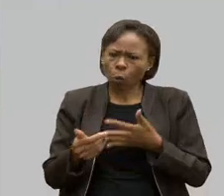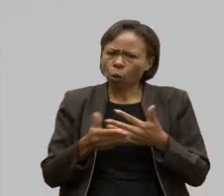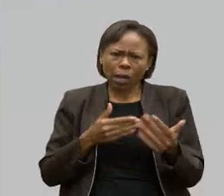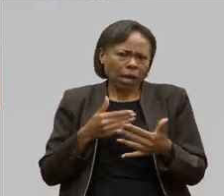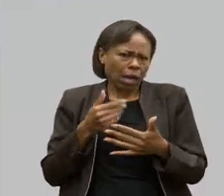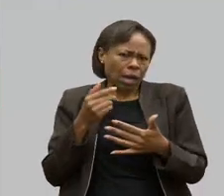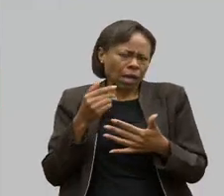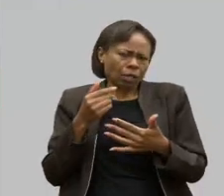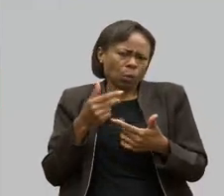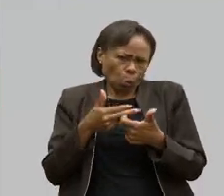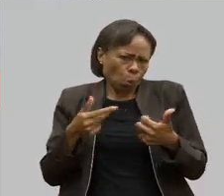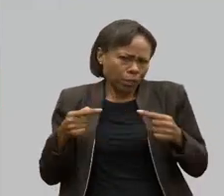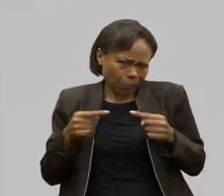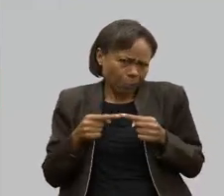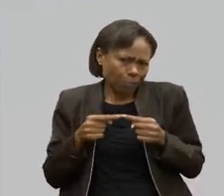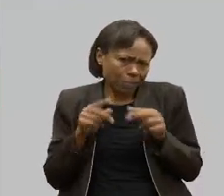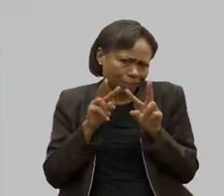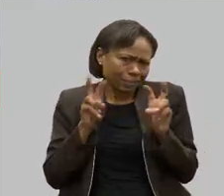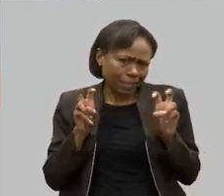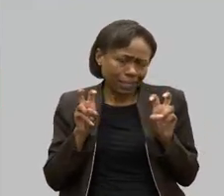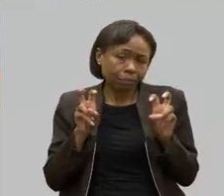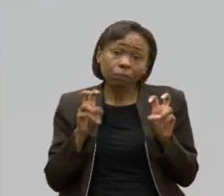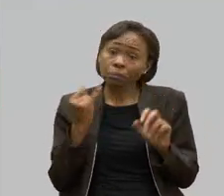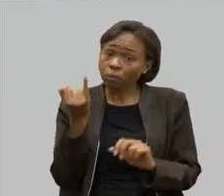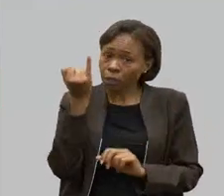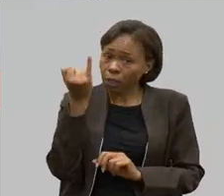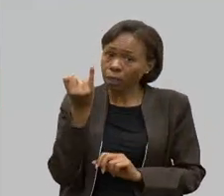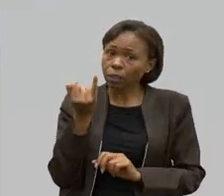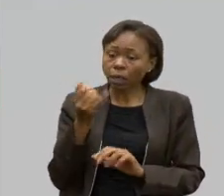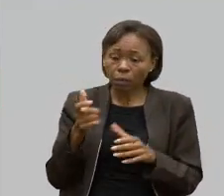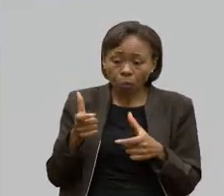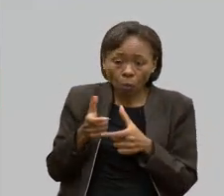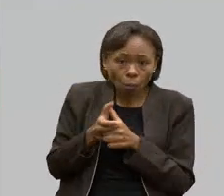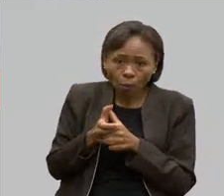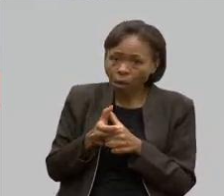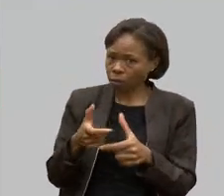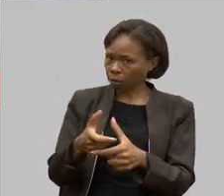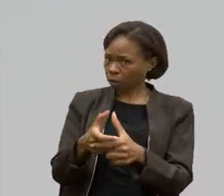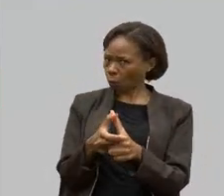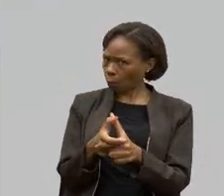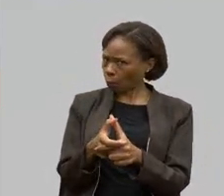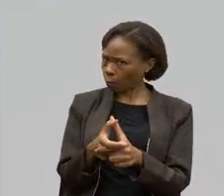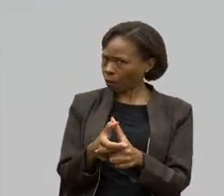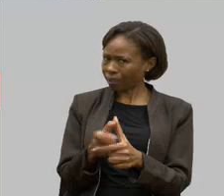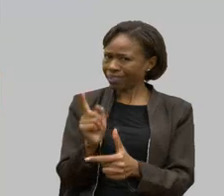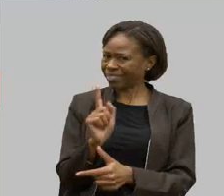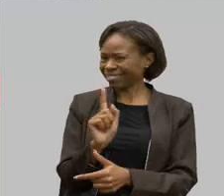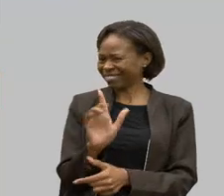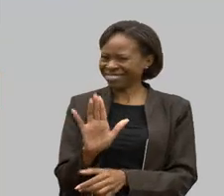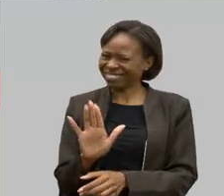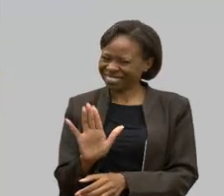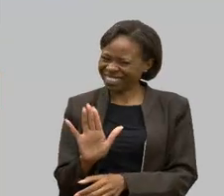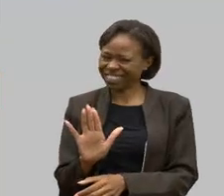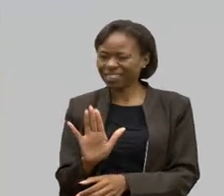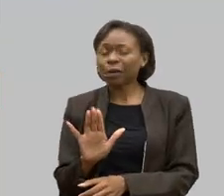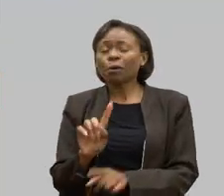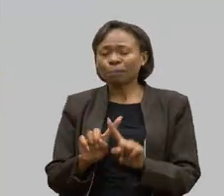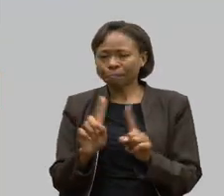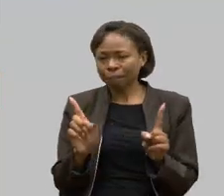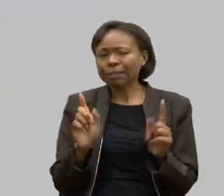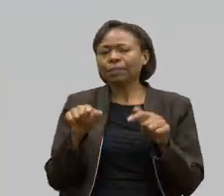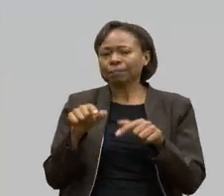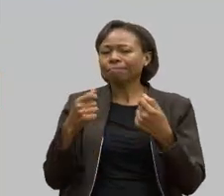ela é importante. Nós estamos falando de uma minoria que não é tão minoria assim, mas é uma minoria que necessita, que